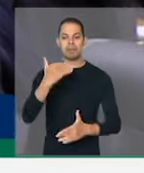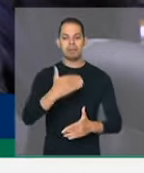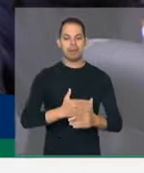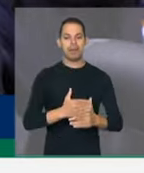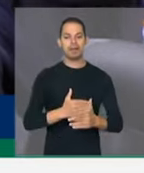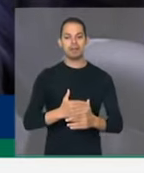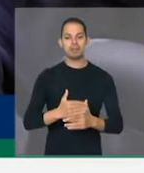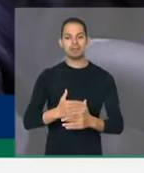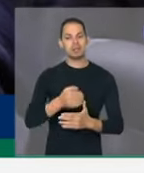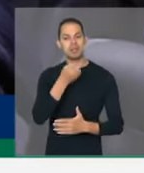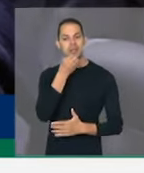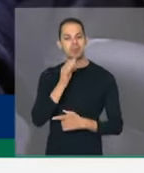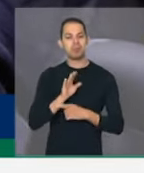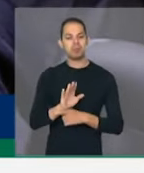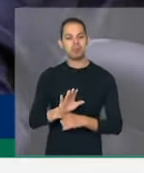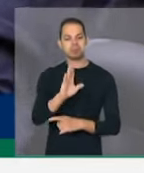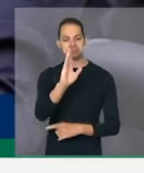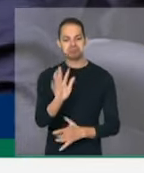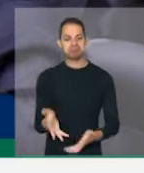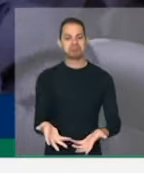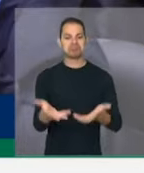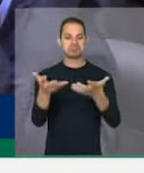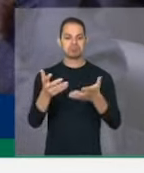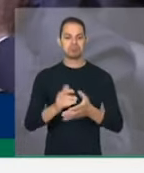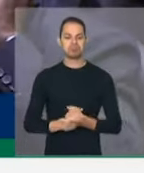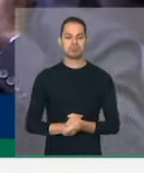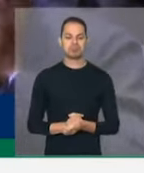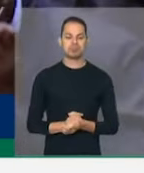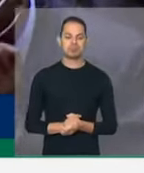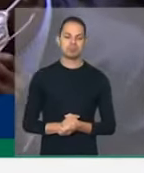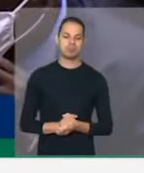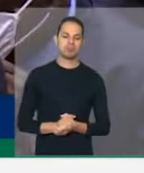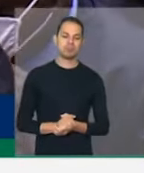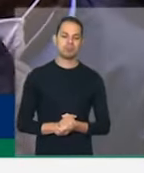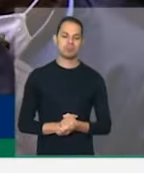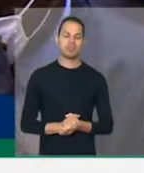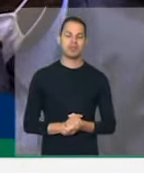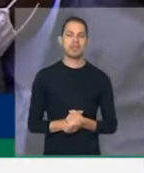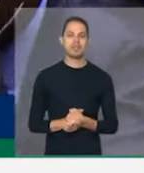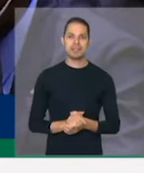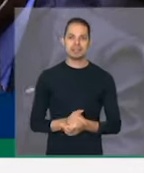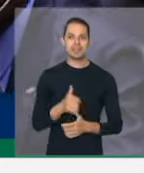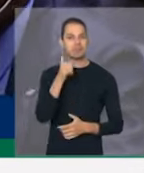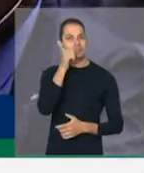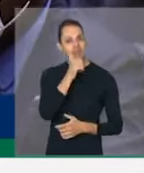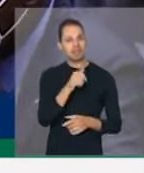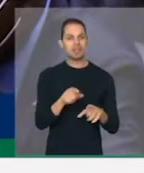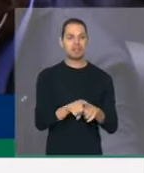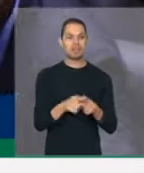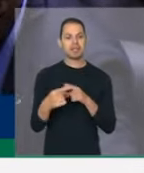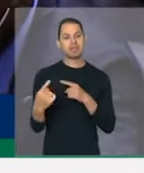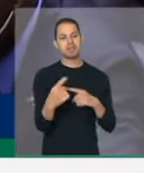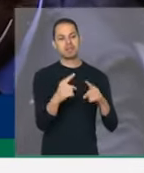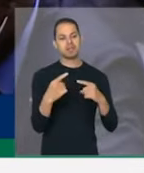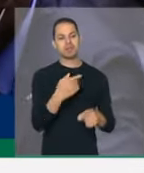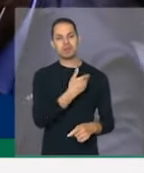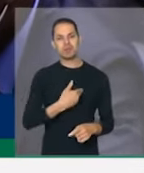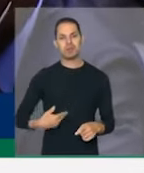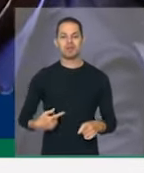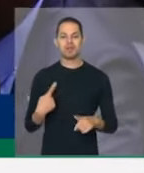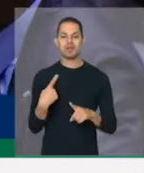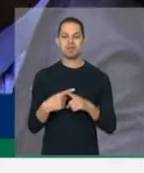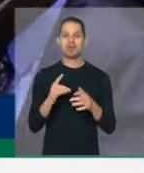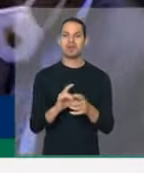surte efeitos positivos, uma medida de efeitos concretos e criticando o governo por estar facilitando o acesso às armas.